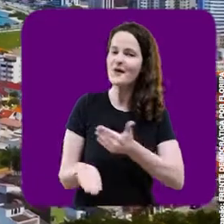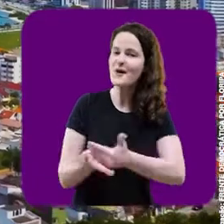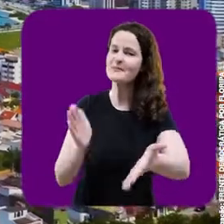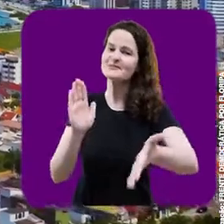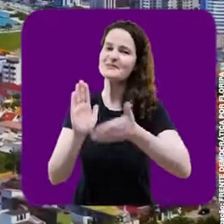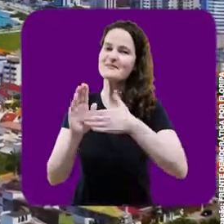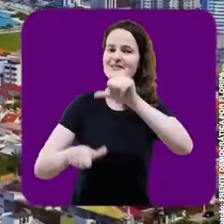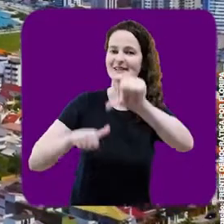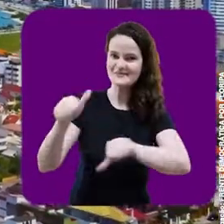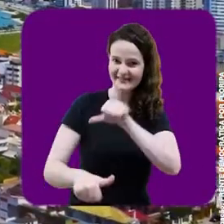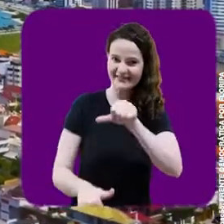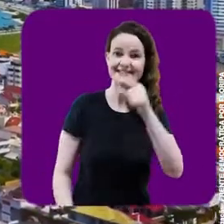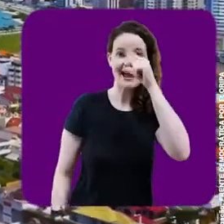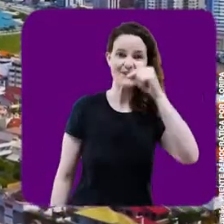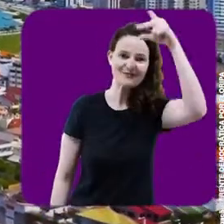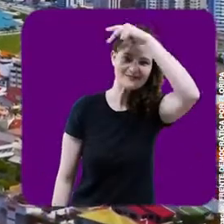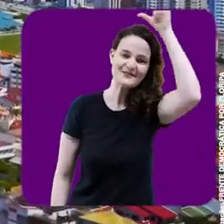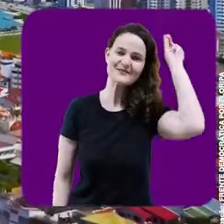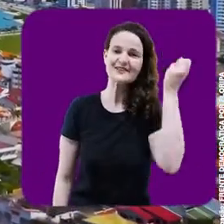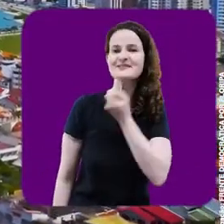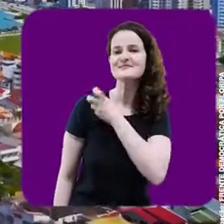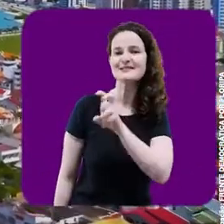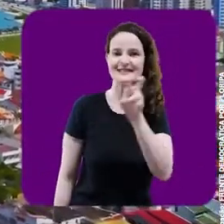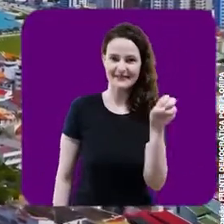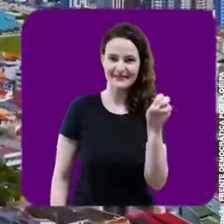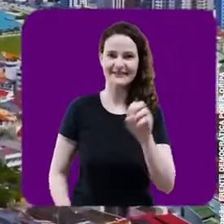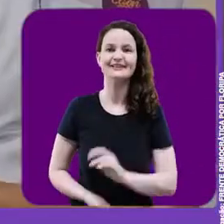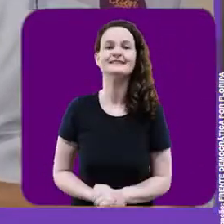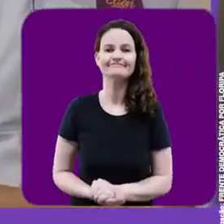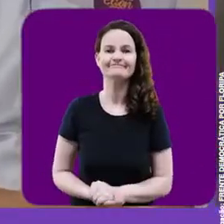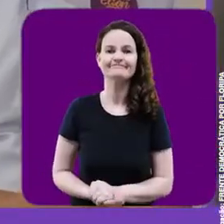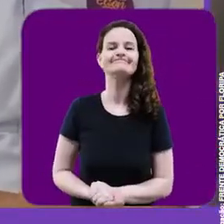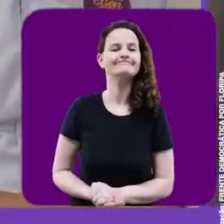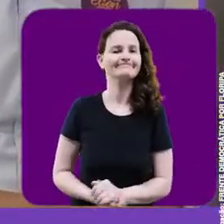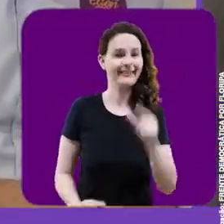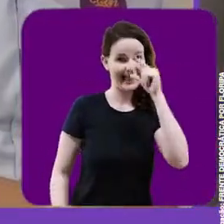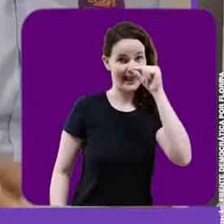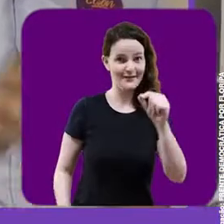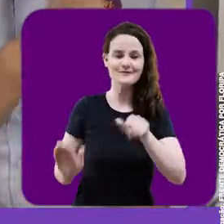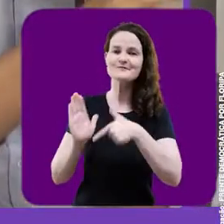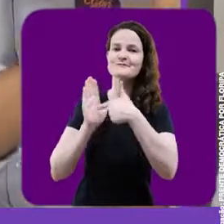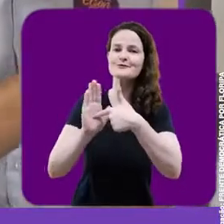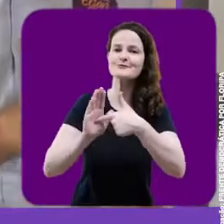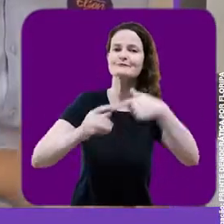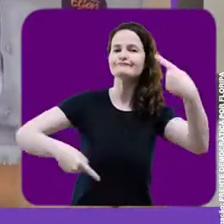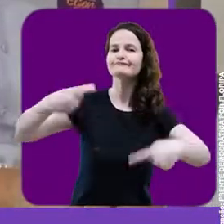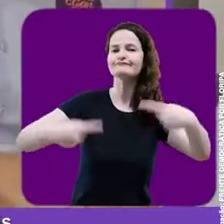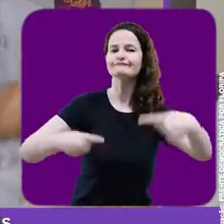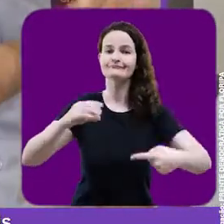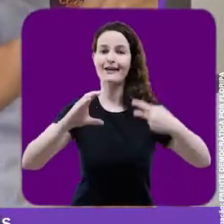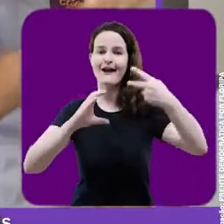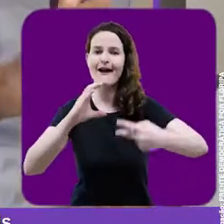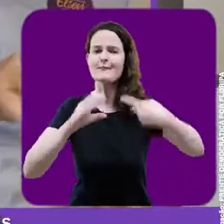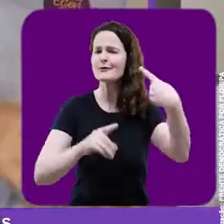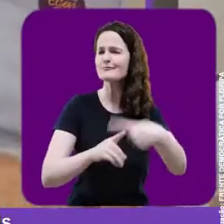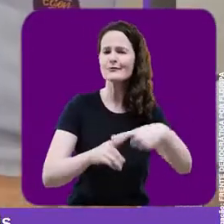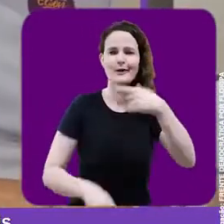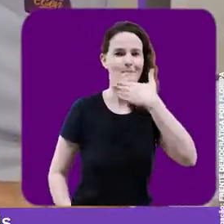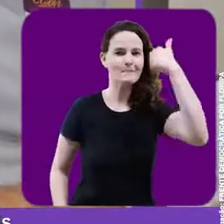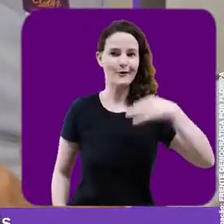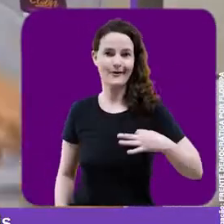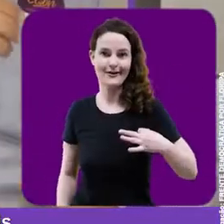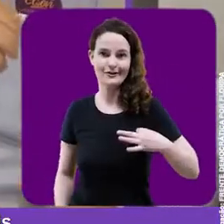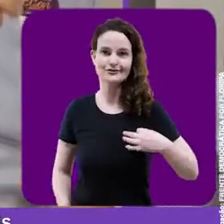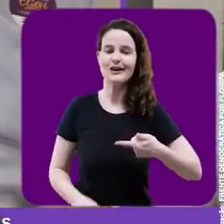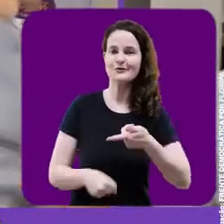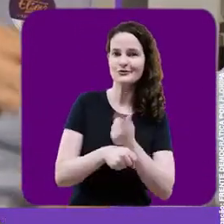Começa agora o programa da mudança, com o Elson Prefeito 50. Elson mostrou durante o debate na TV Câmara por é o mais preparado